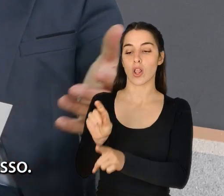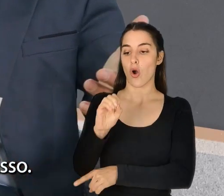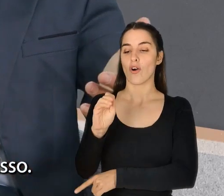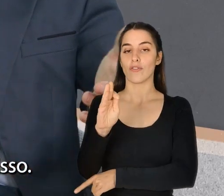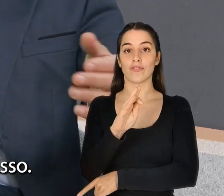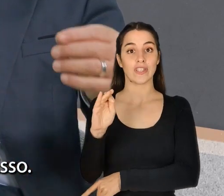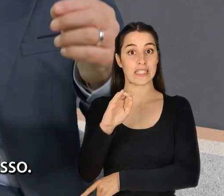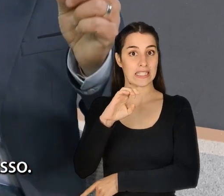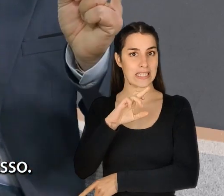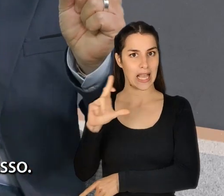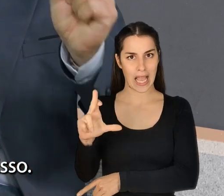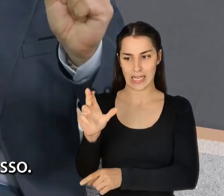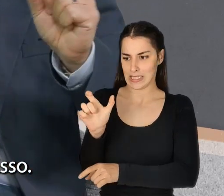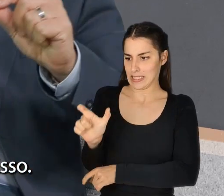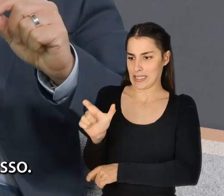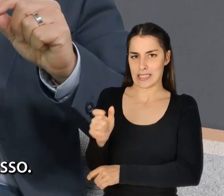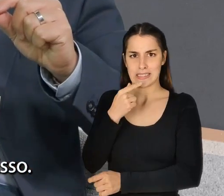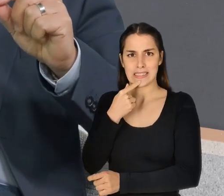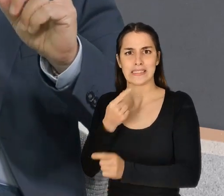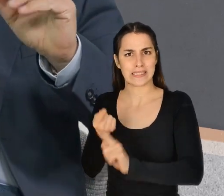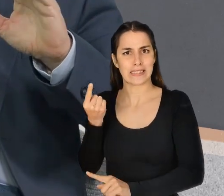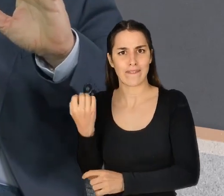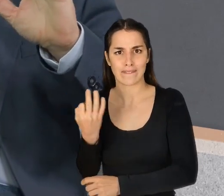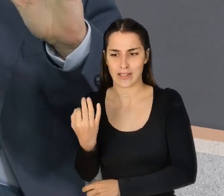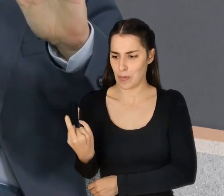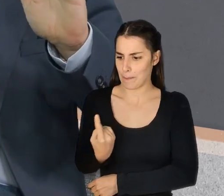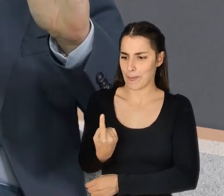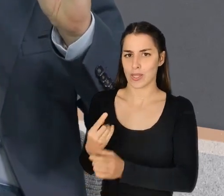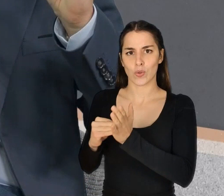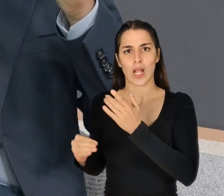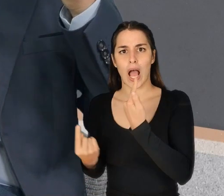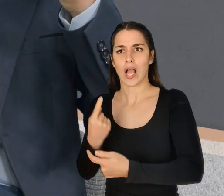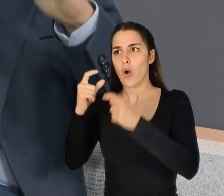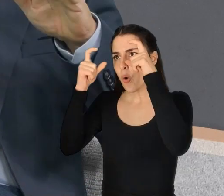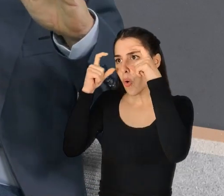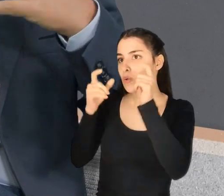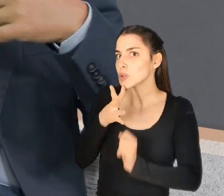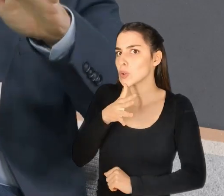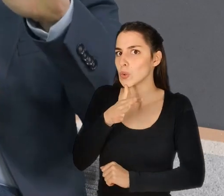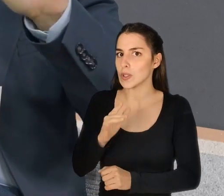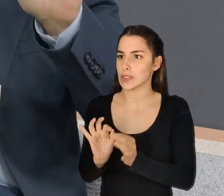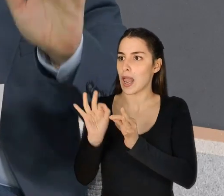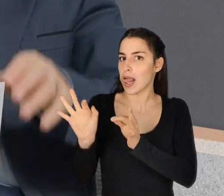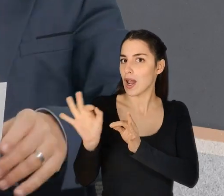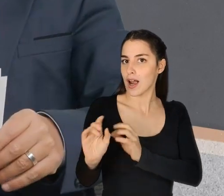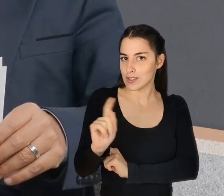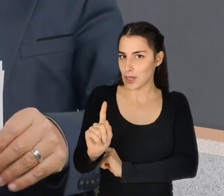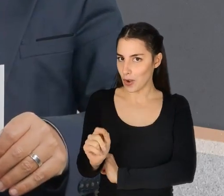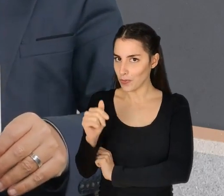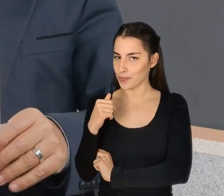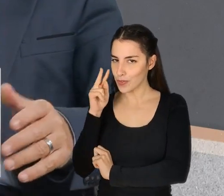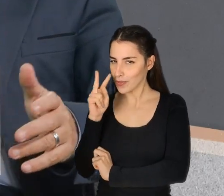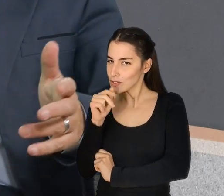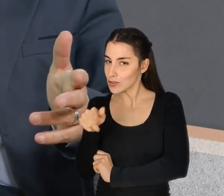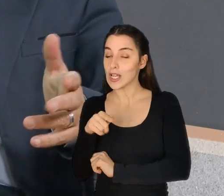Eu por acaso adoro o termo, aliás, deviam contratar um humorista para isso. Não sei, estou a ver assim, alguém que usa óculos às cores, não vou dar pistas, vejam vocês.